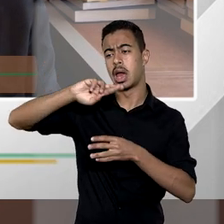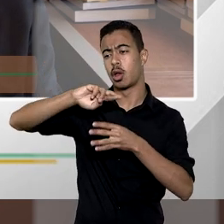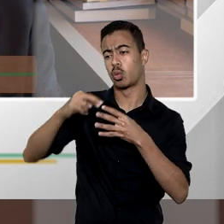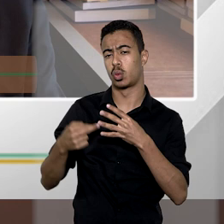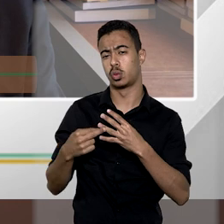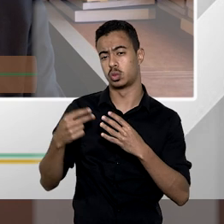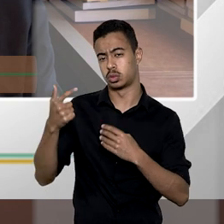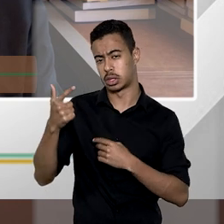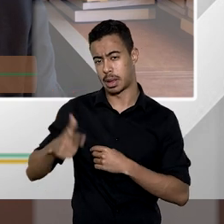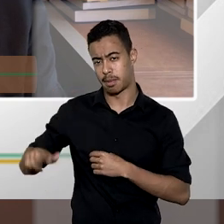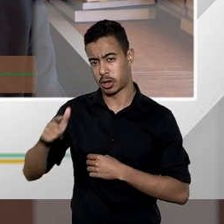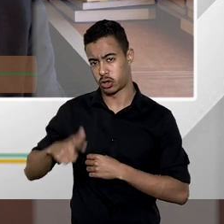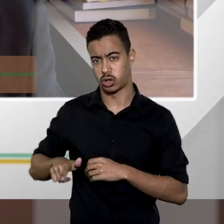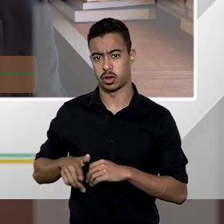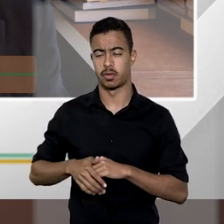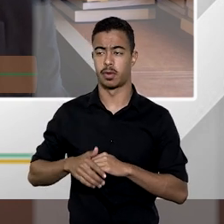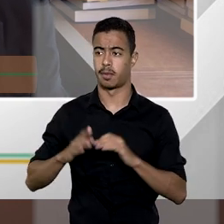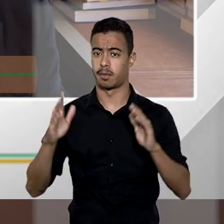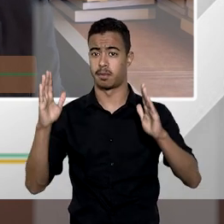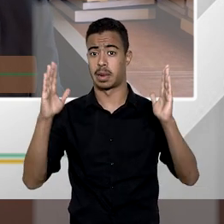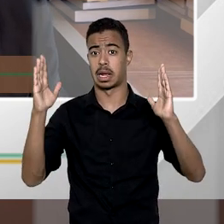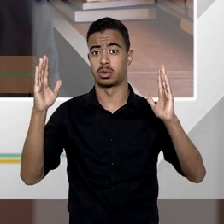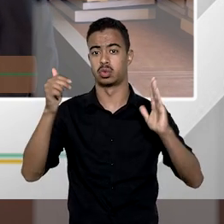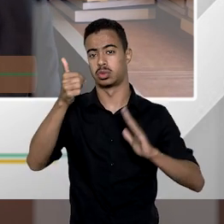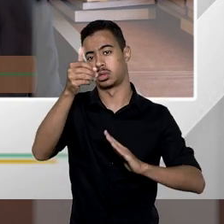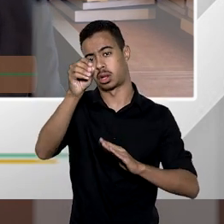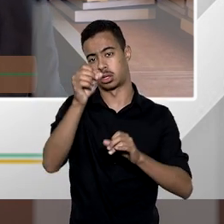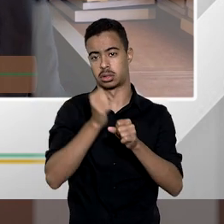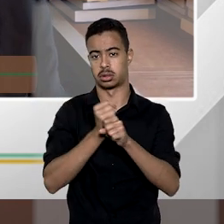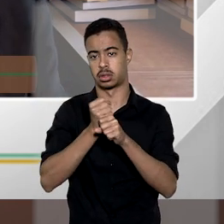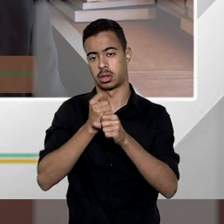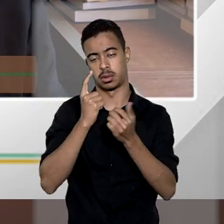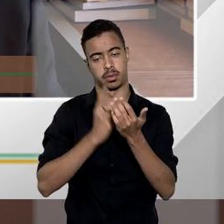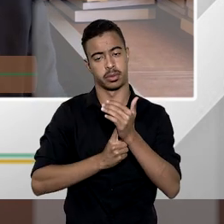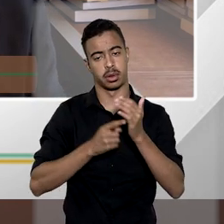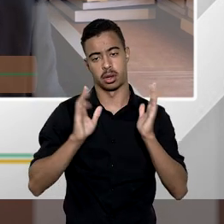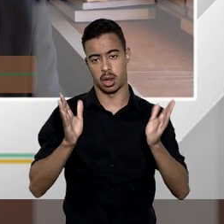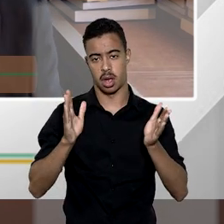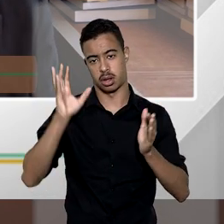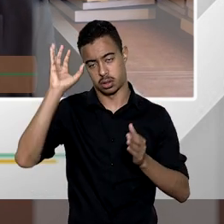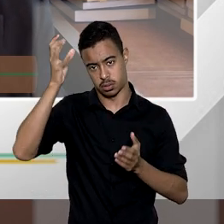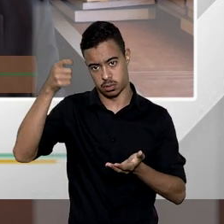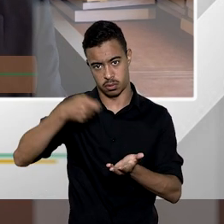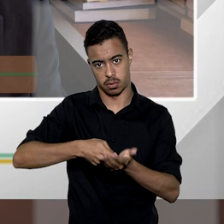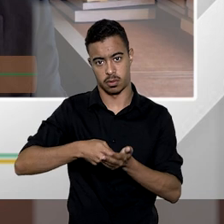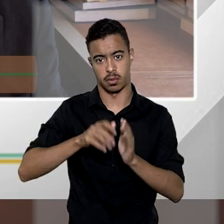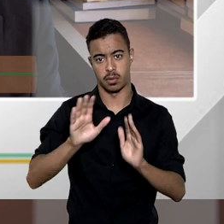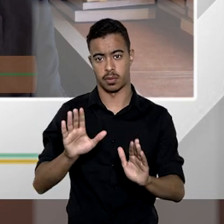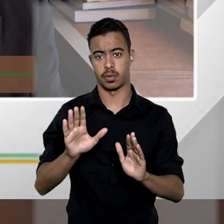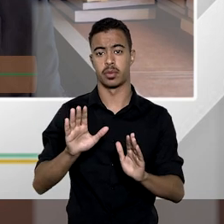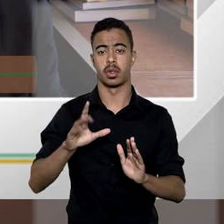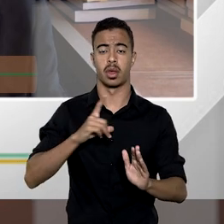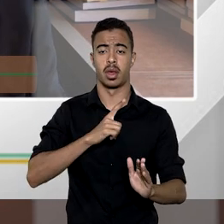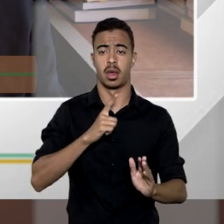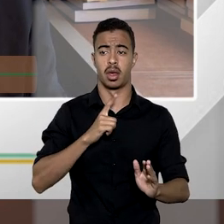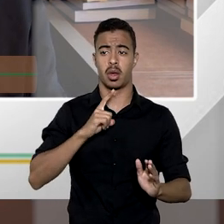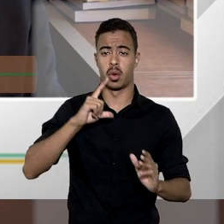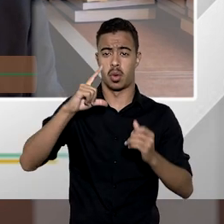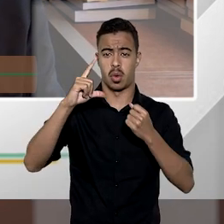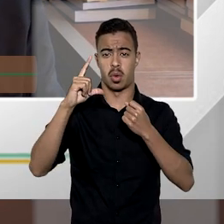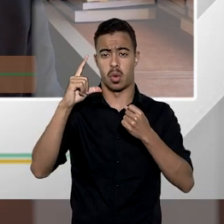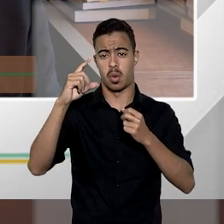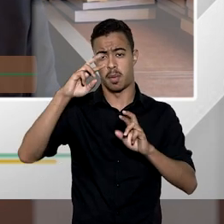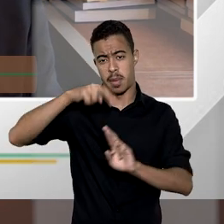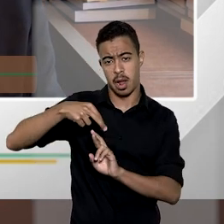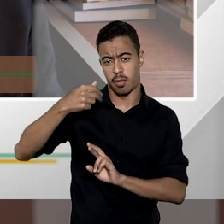recursos repetitivos o prazo de 10 anos e deu aplicação portanto ao parágrafo único do